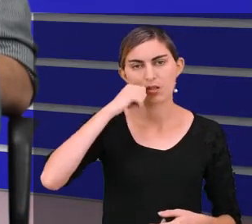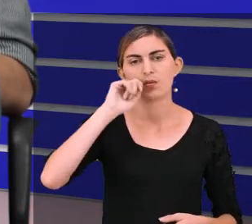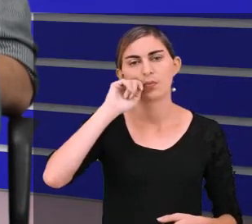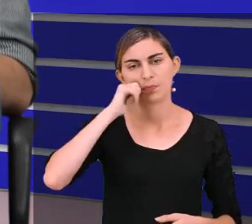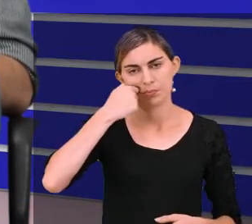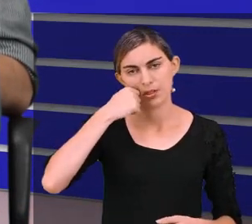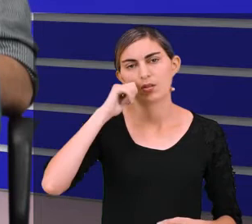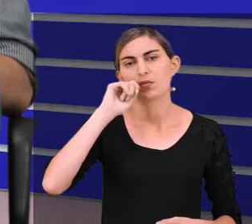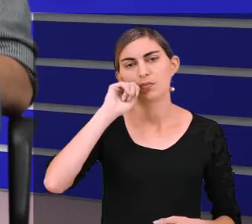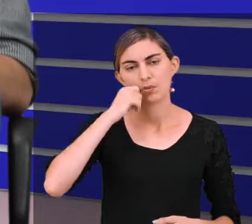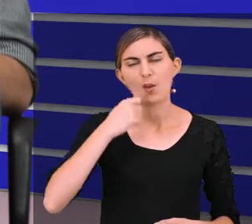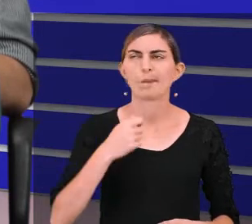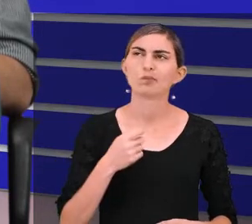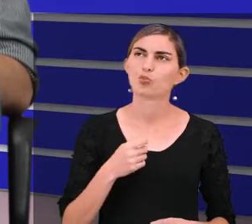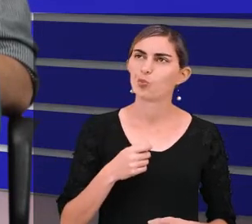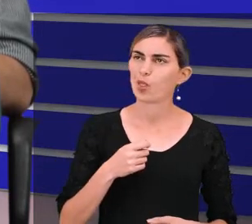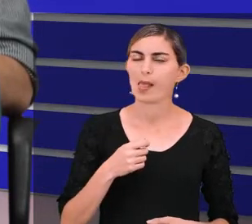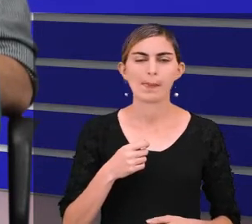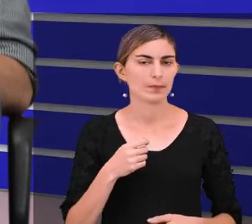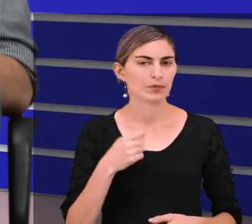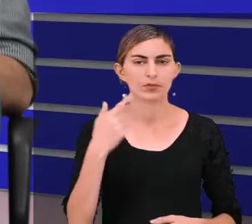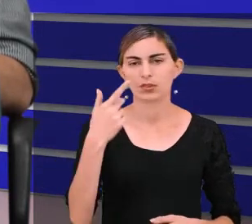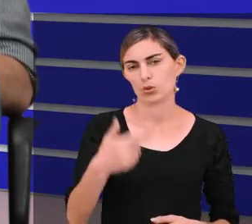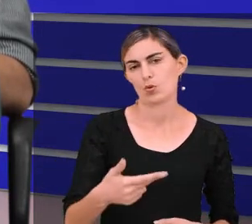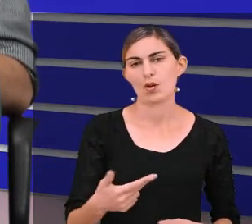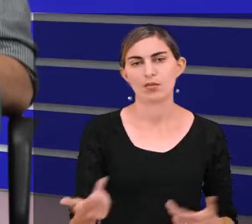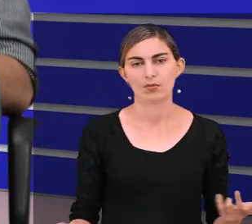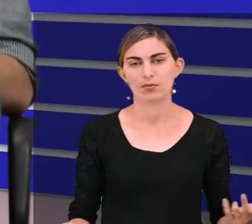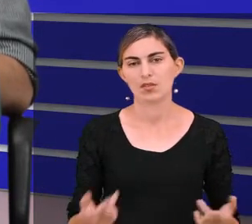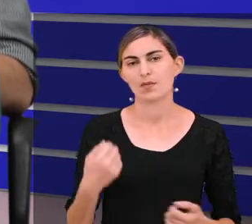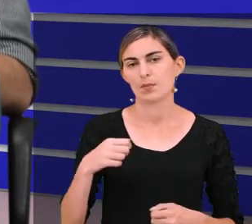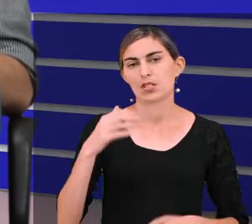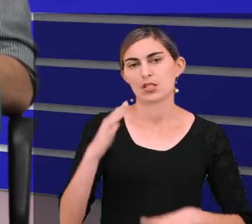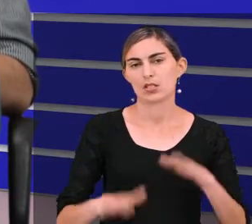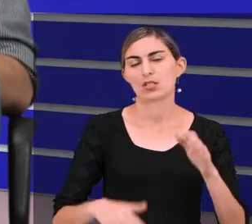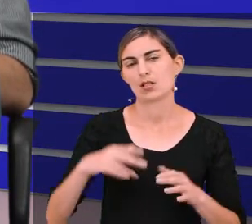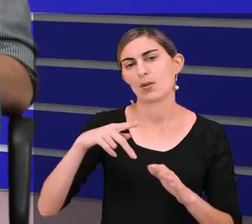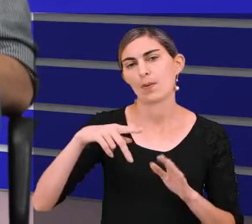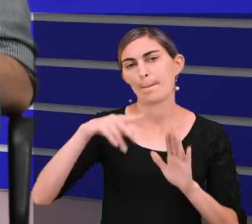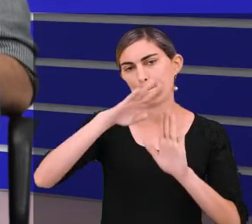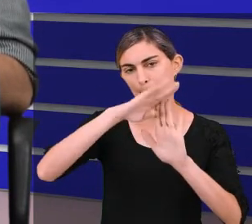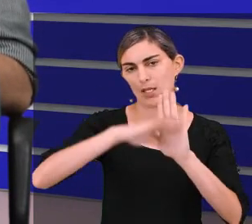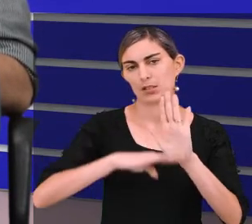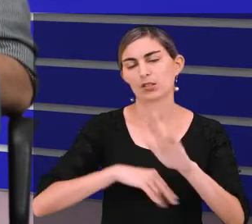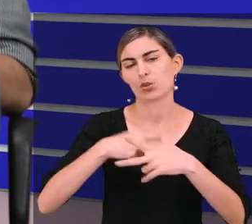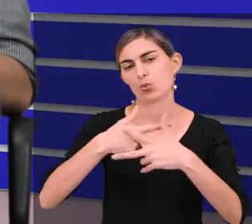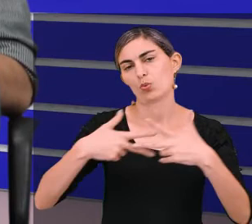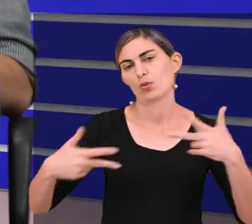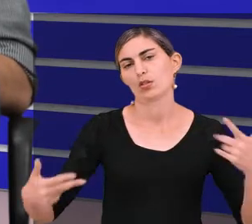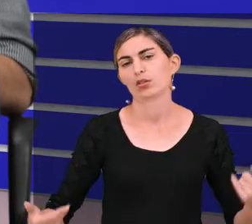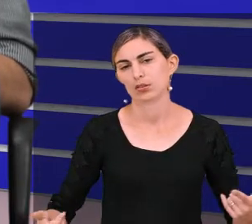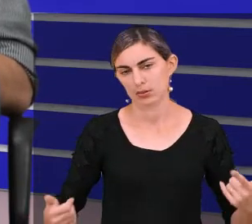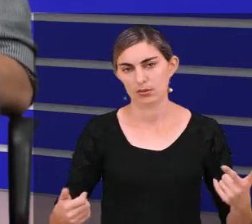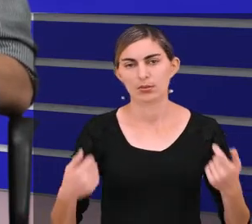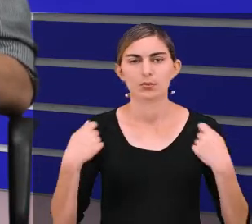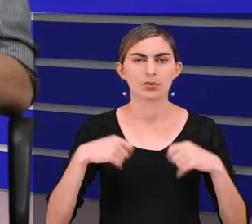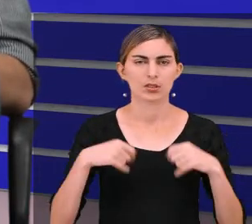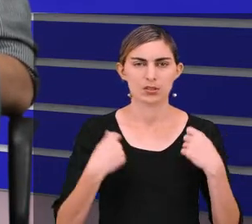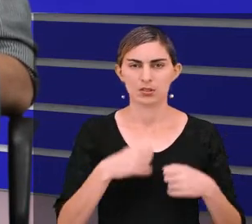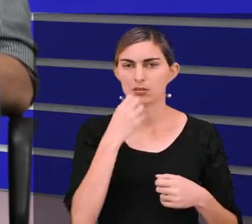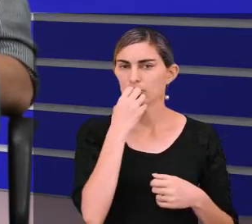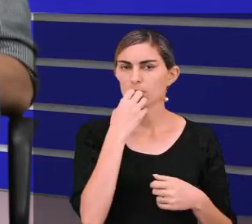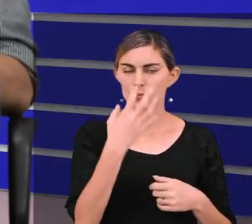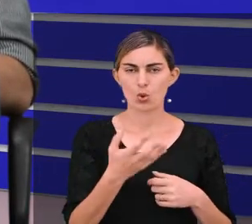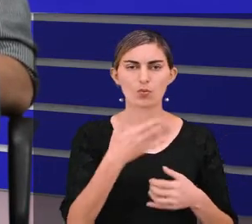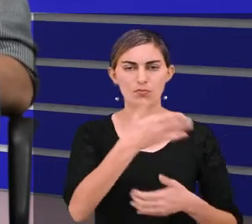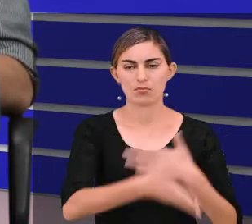e o pão está todo dia com o sabor de um pão diferente. Então, você tem que manter o padrão de qualidade, um padrão do que você está fazendo e um